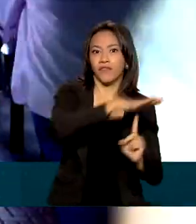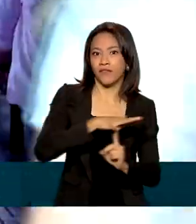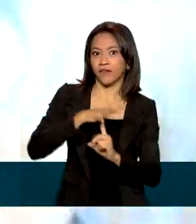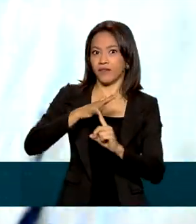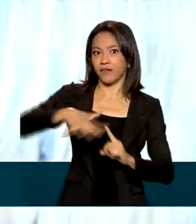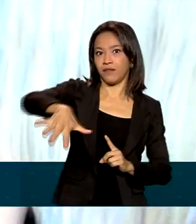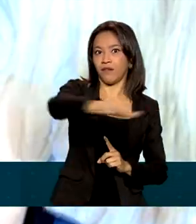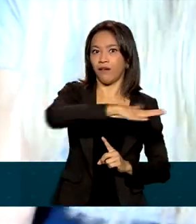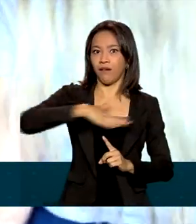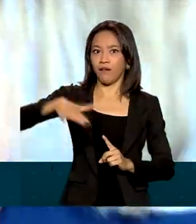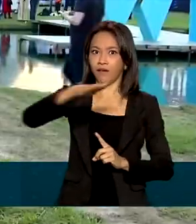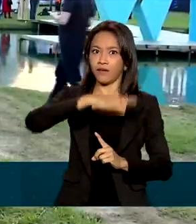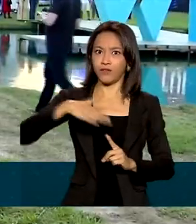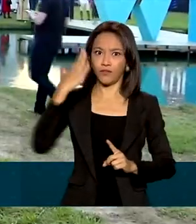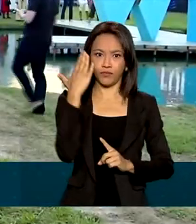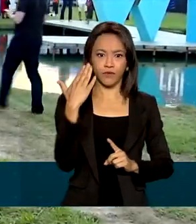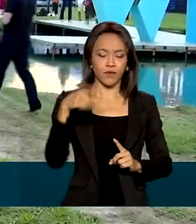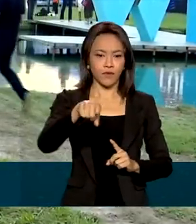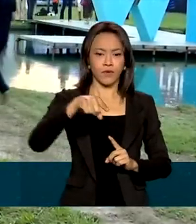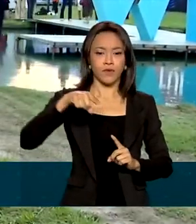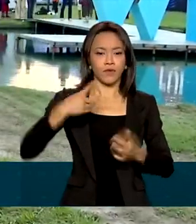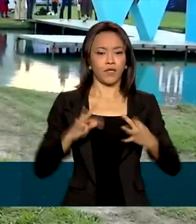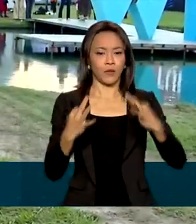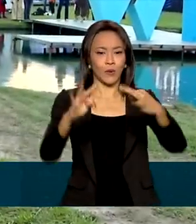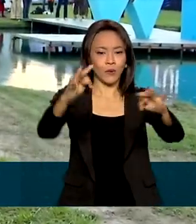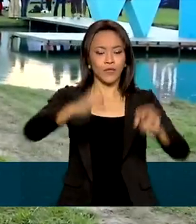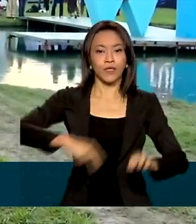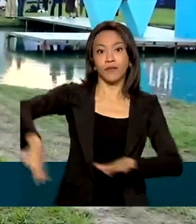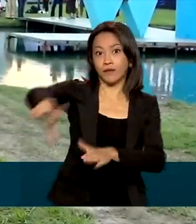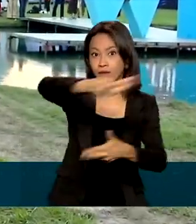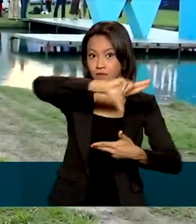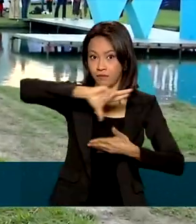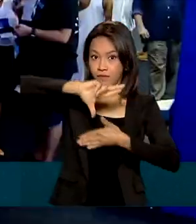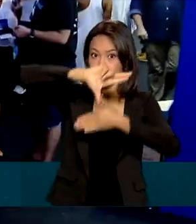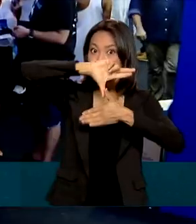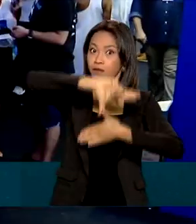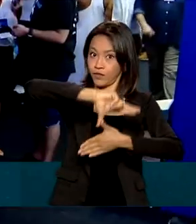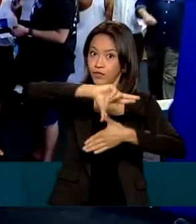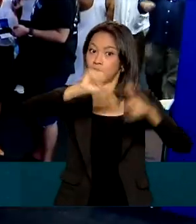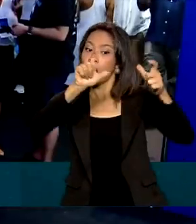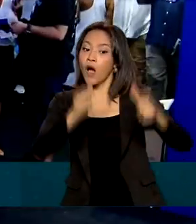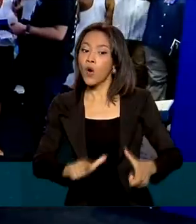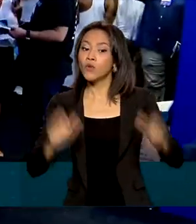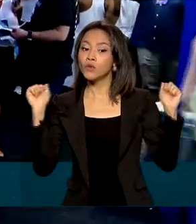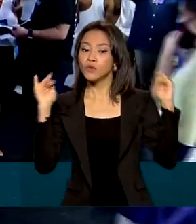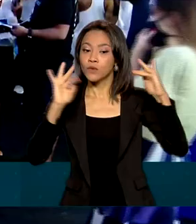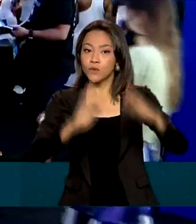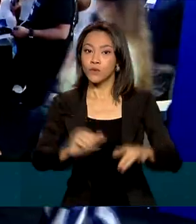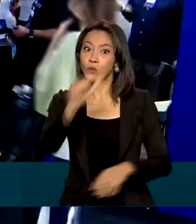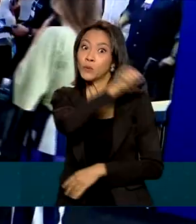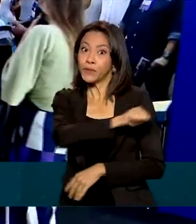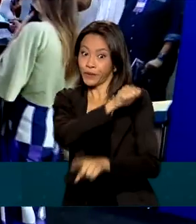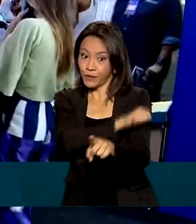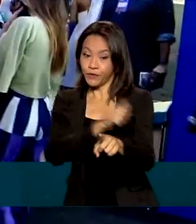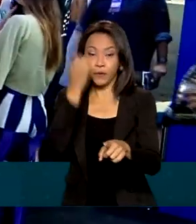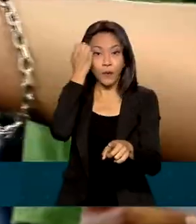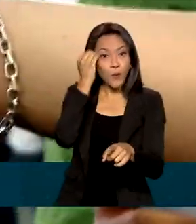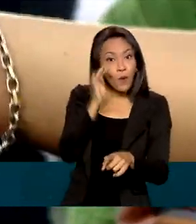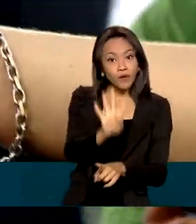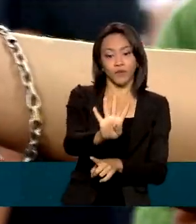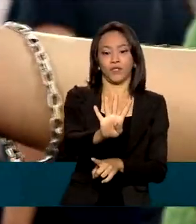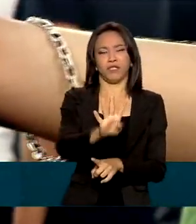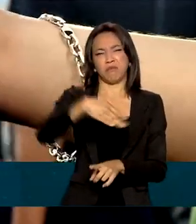inovação da América Latina realizada na cidade do Rio de Janeiro. Durante quatro dias foram mais de